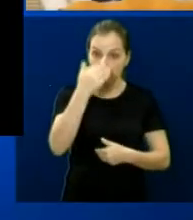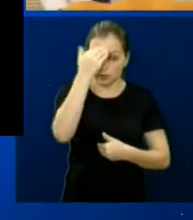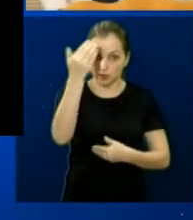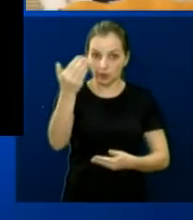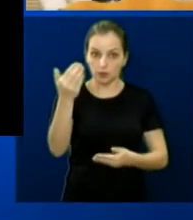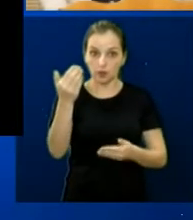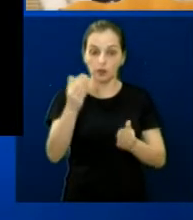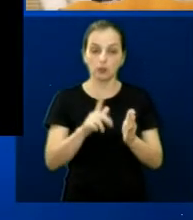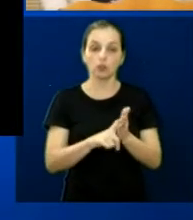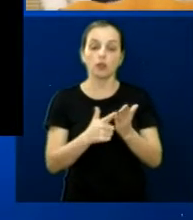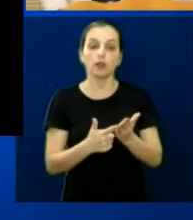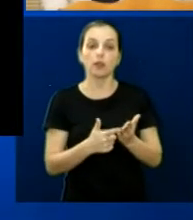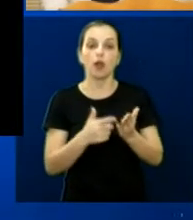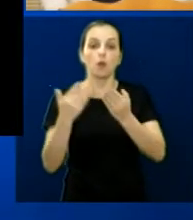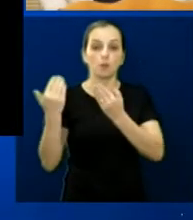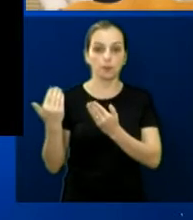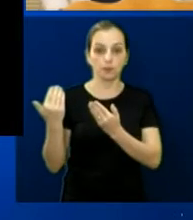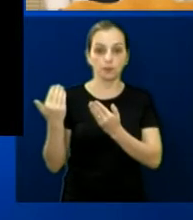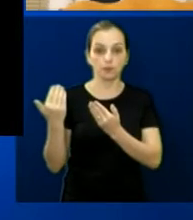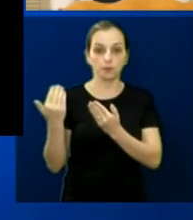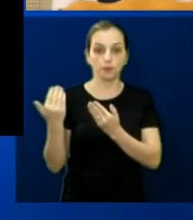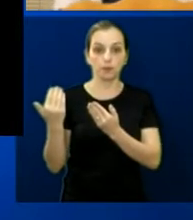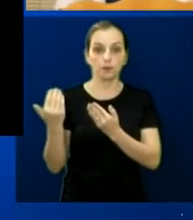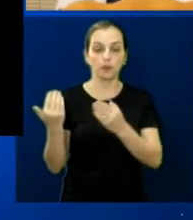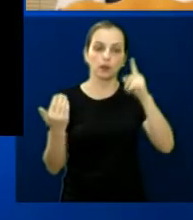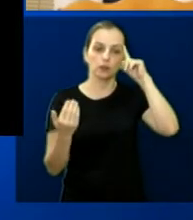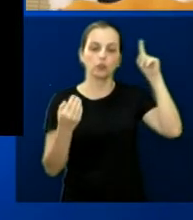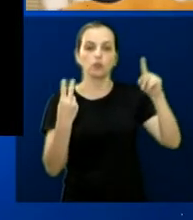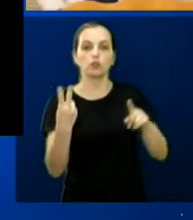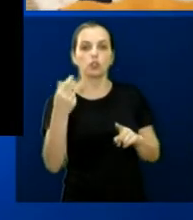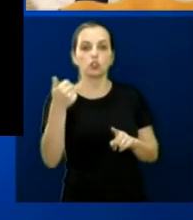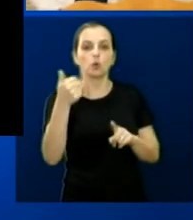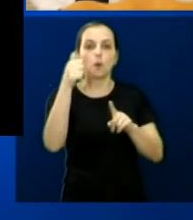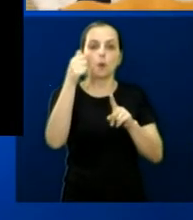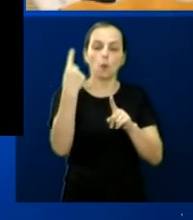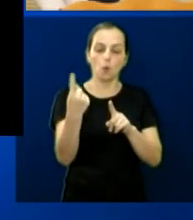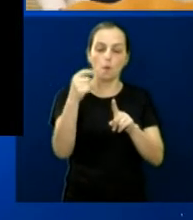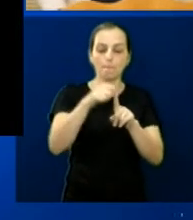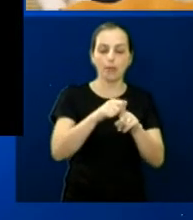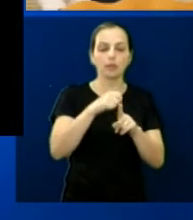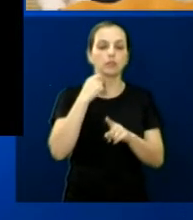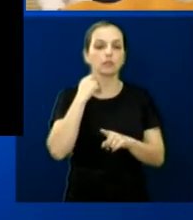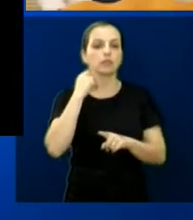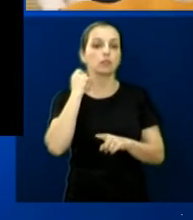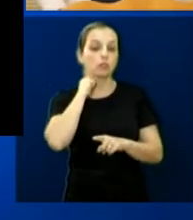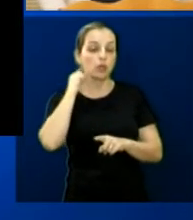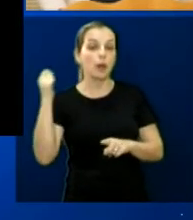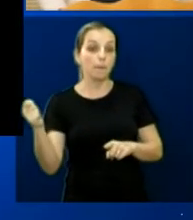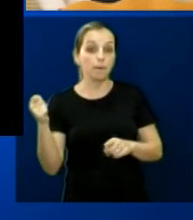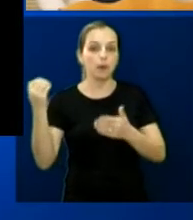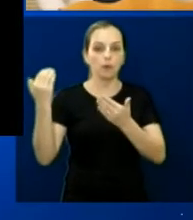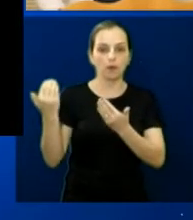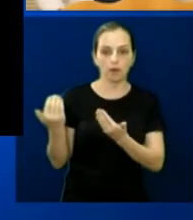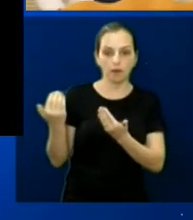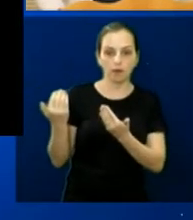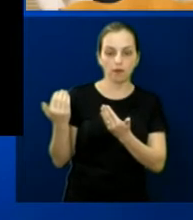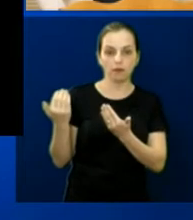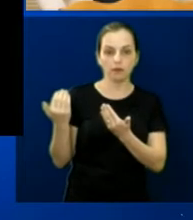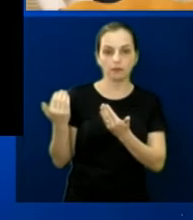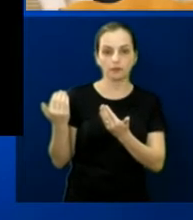agradecimento especial ao jornal Folha da Cidade, do dia 21 de abril, por trazer a gente aí na capa do jornal, que foi a capa e a notícia com